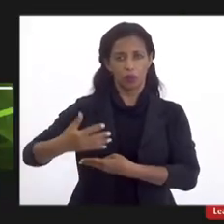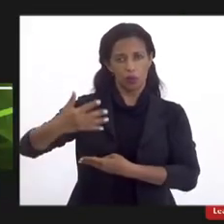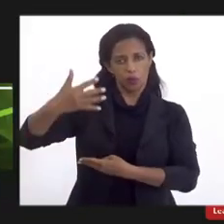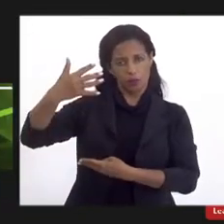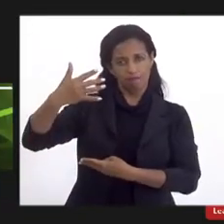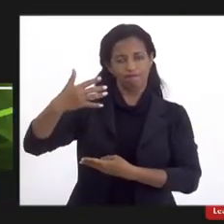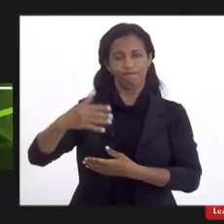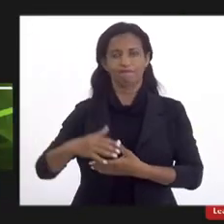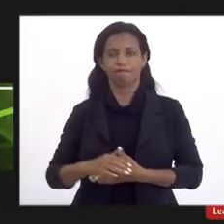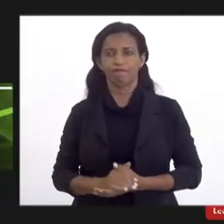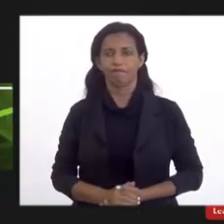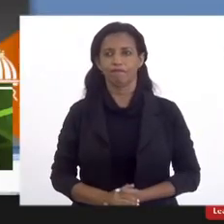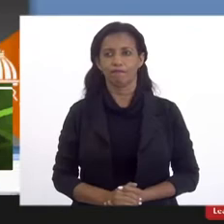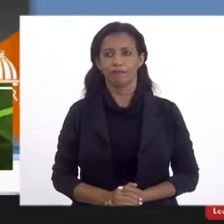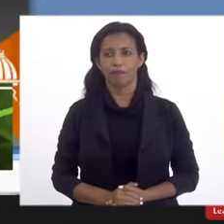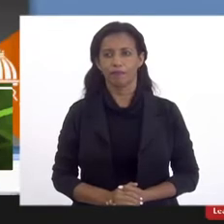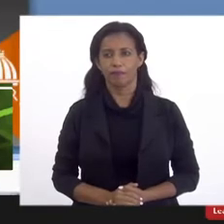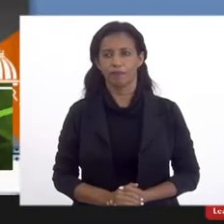ajudam em si.